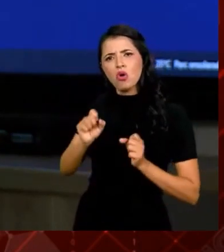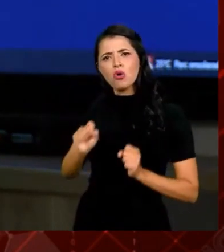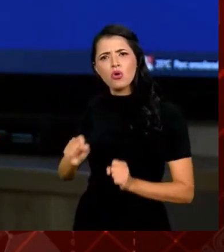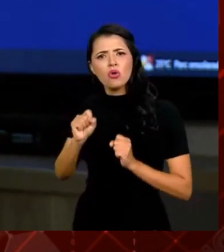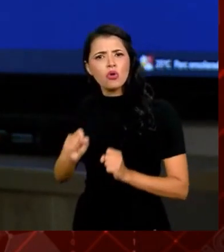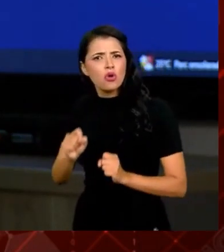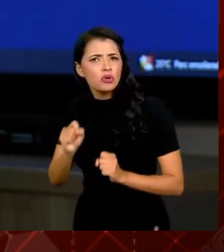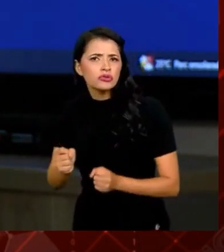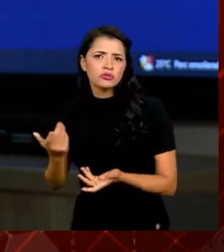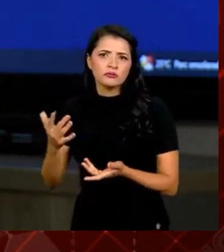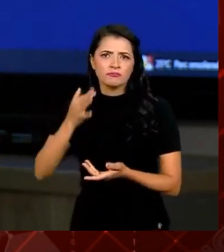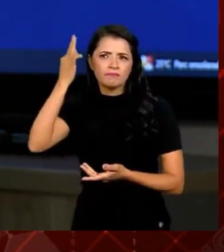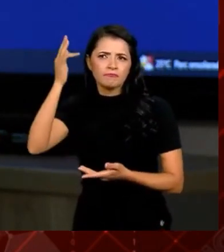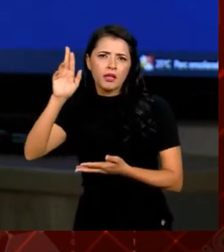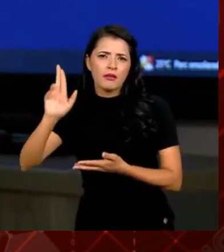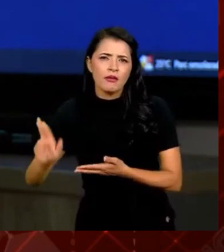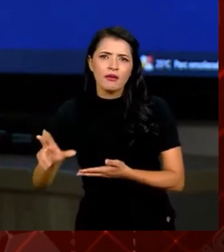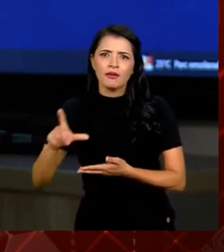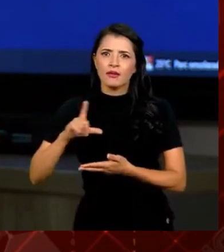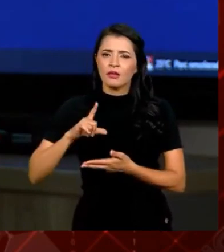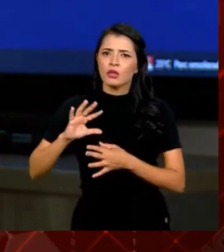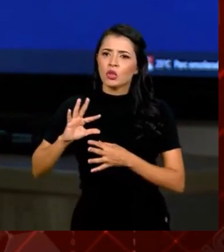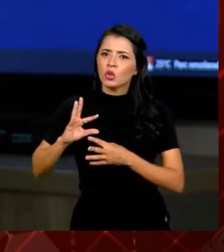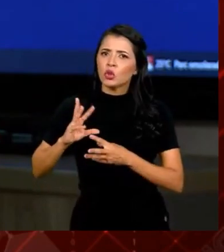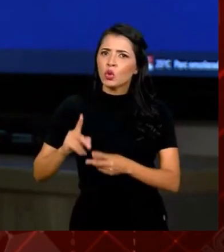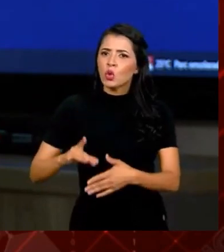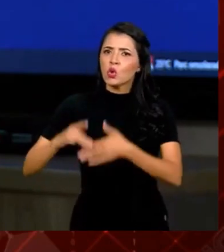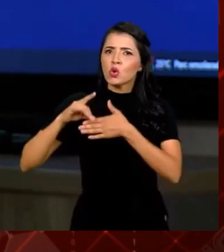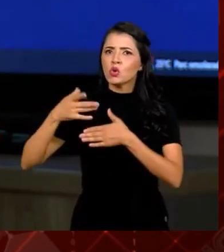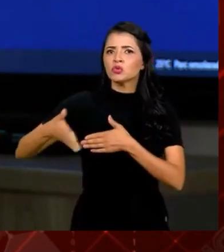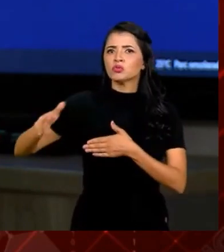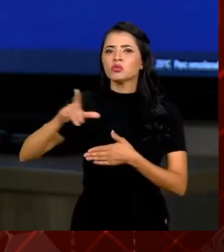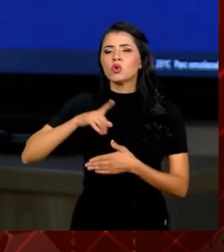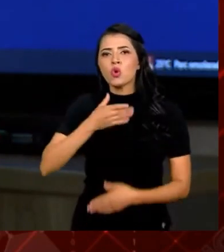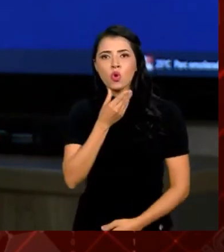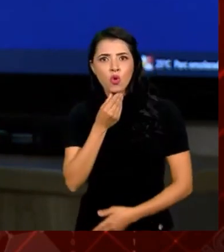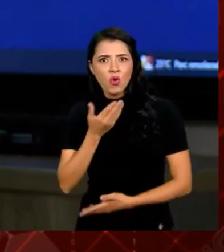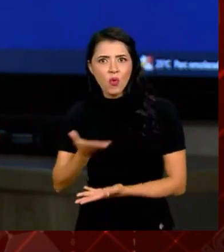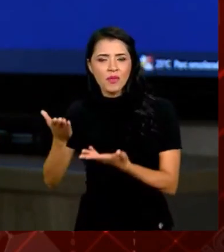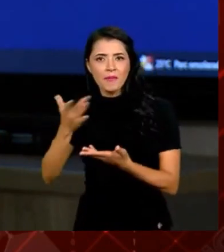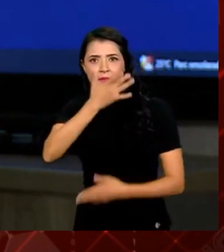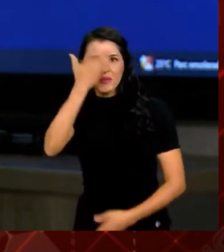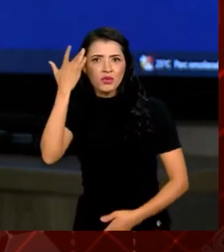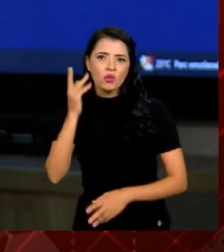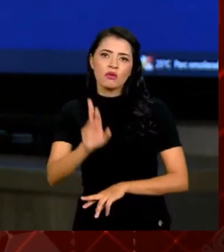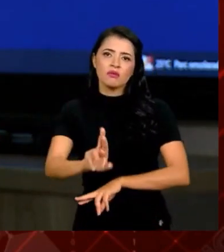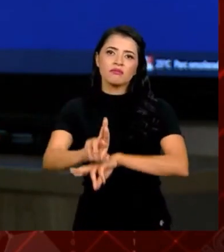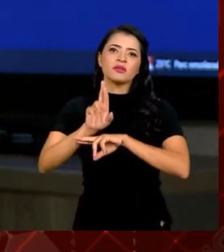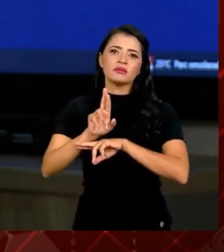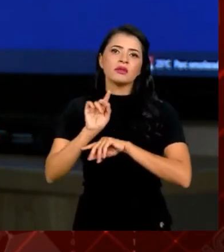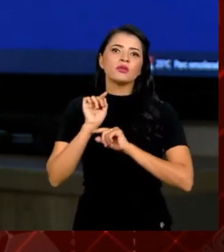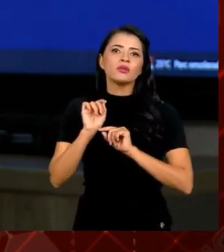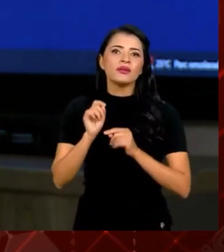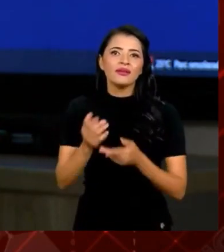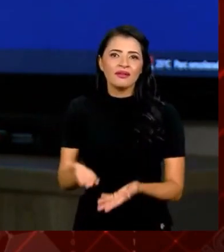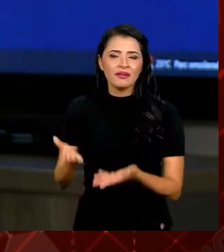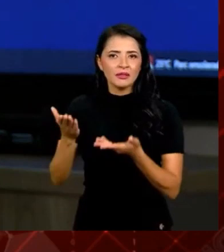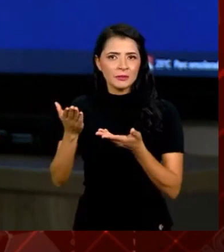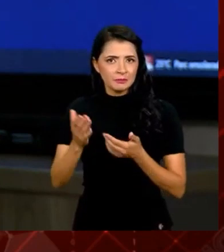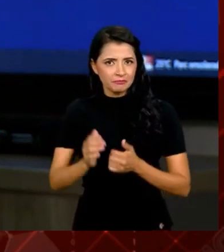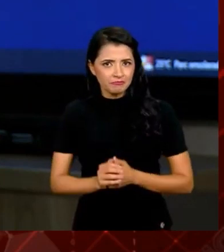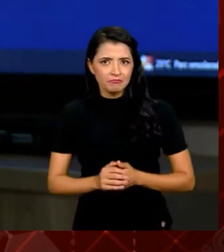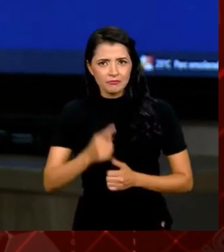Sim, claro. Medgar Evers, Todos os grandes líderes são homens, são aqueles sujeitos que representam, né? Que